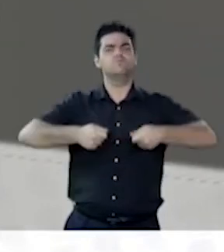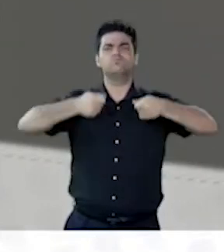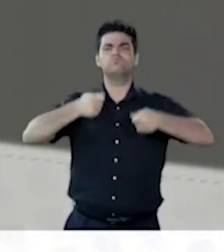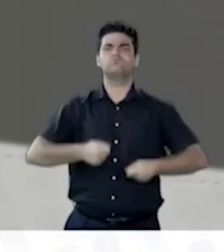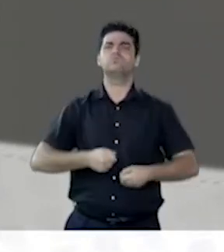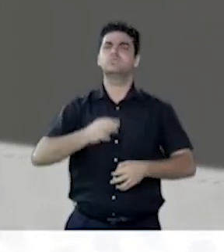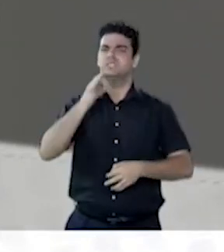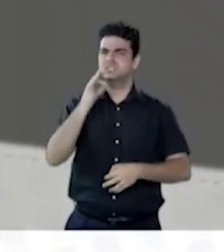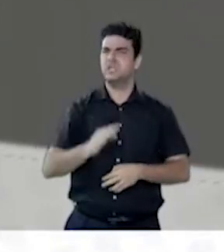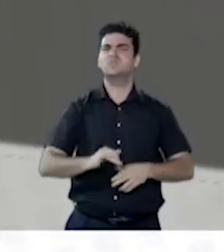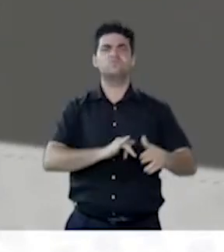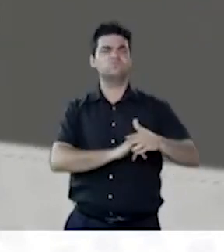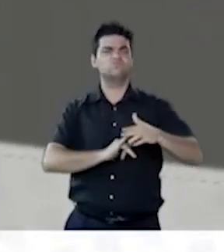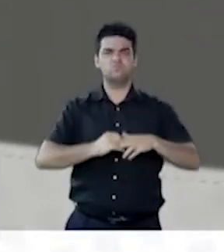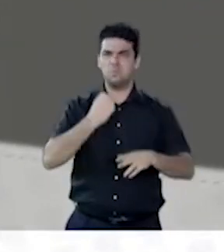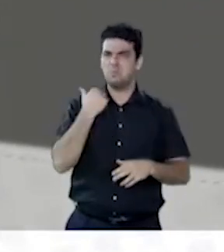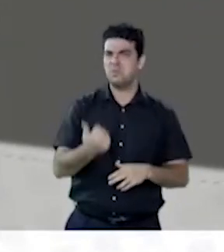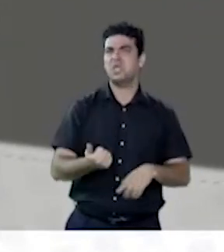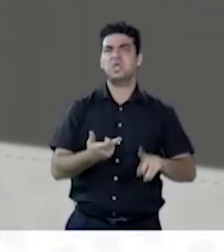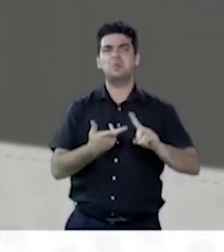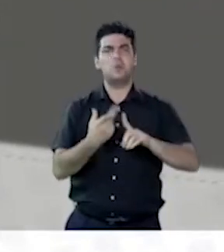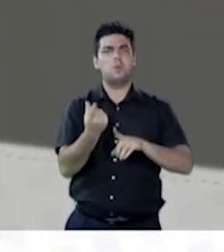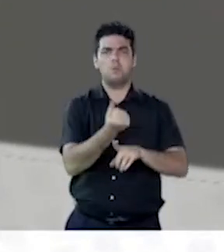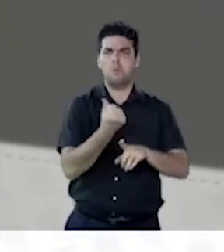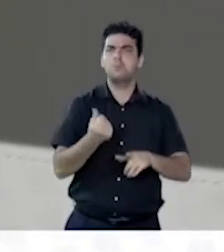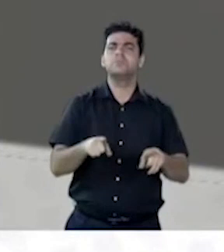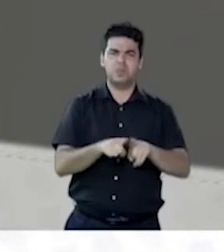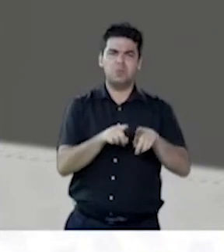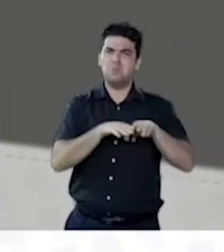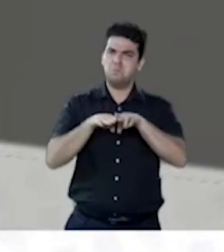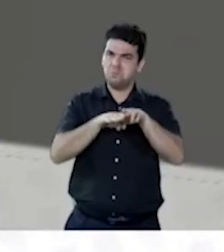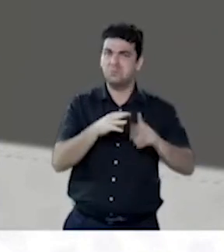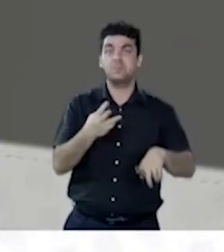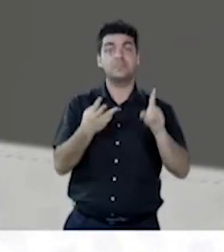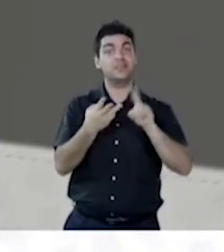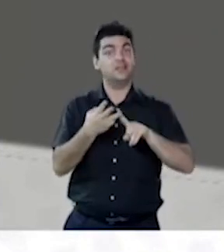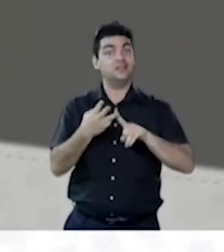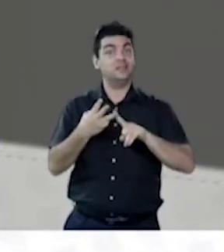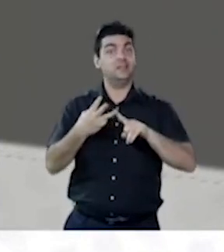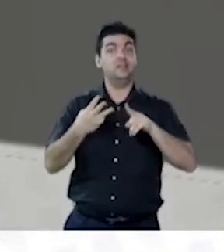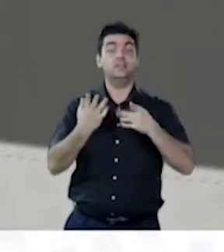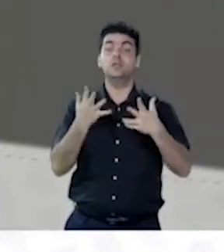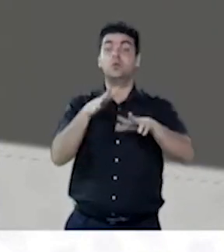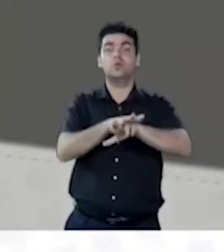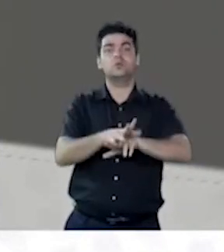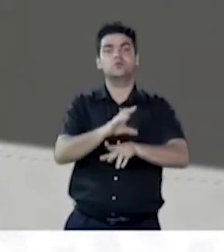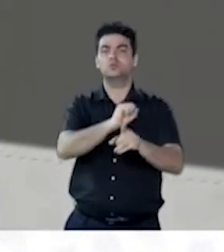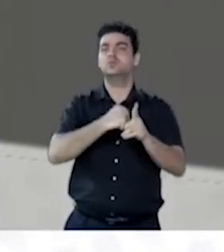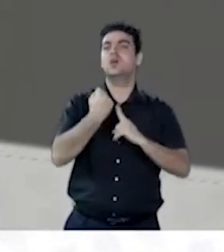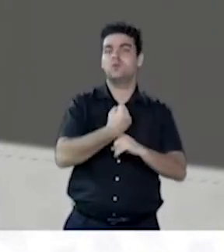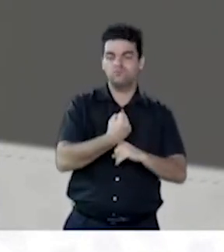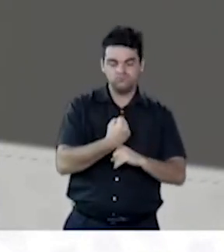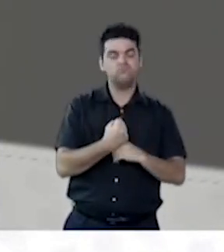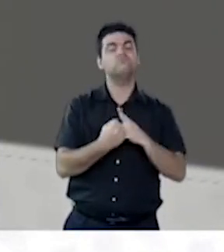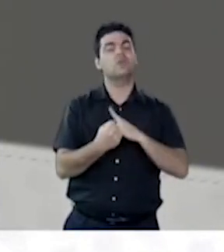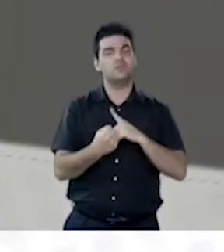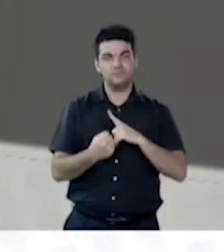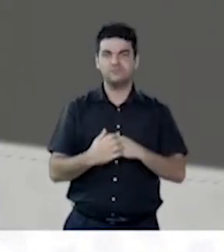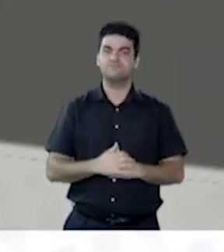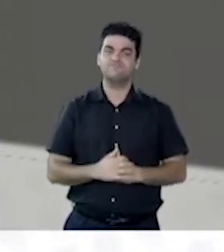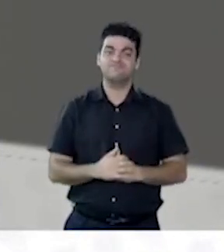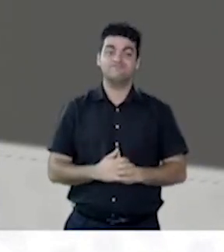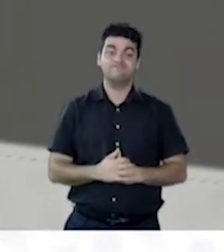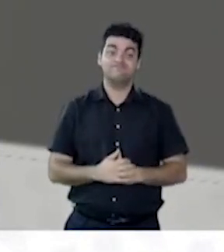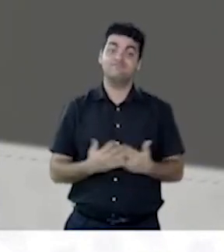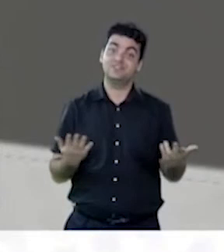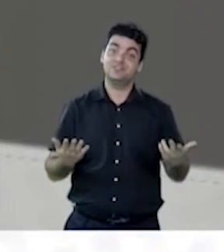institucional, estabilidade monetária e expressiva inclusão social. E, portanto, a gente